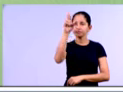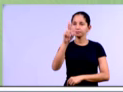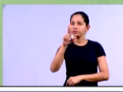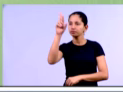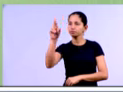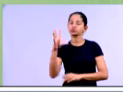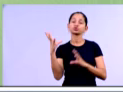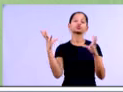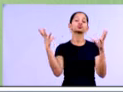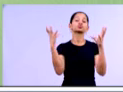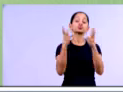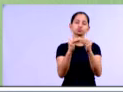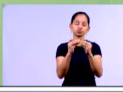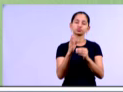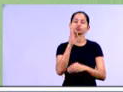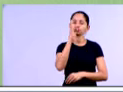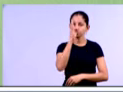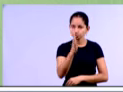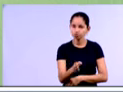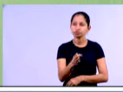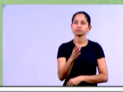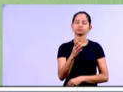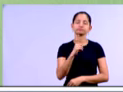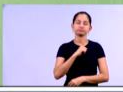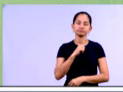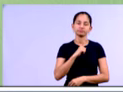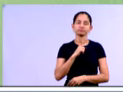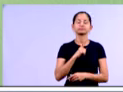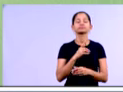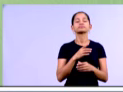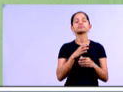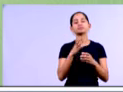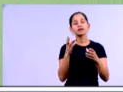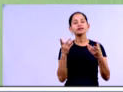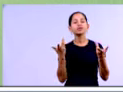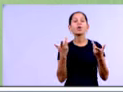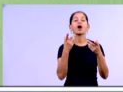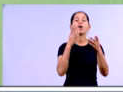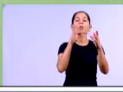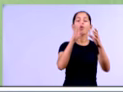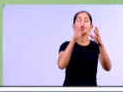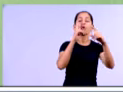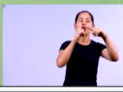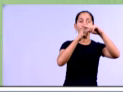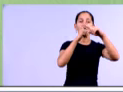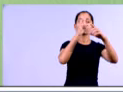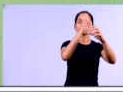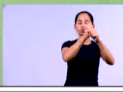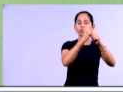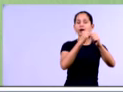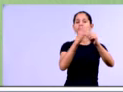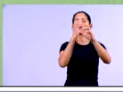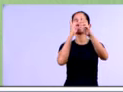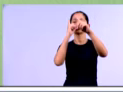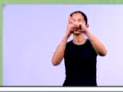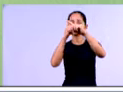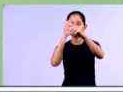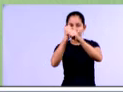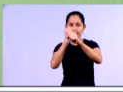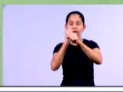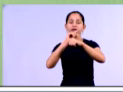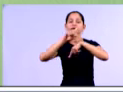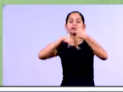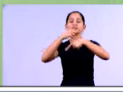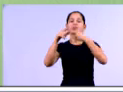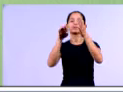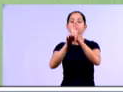somando, né, onde tem que somar, né, esse mais esse, o resultado mais esse, aí diminuindo desse, né, e somando com